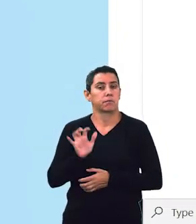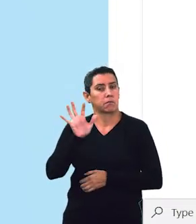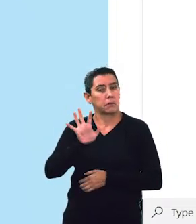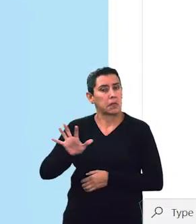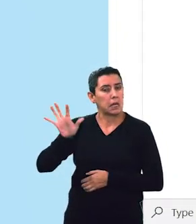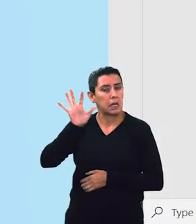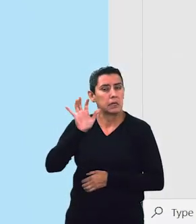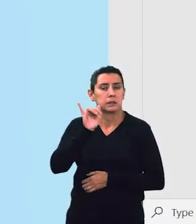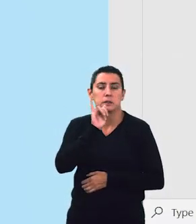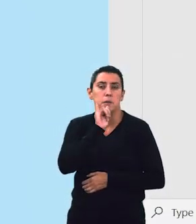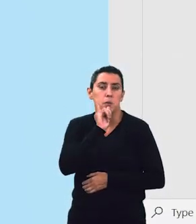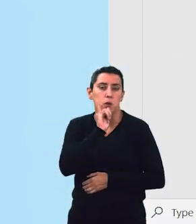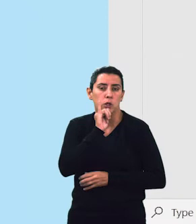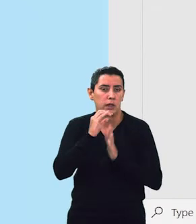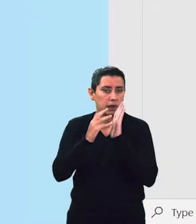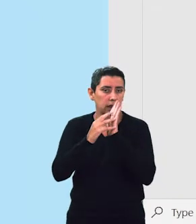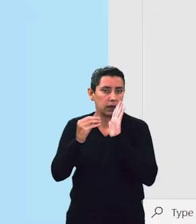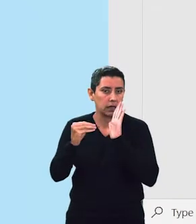está sendo